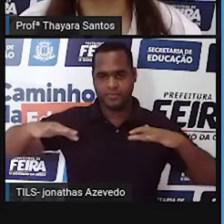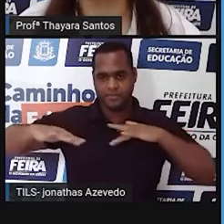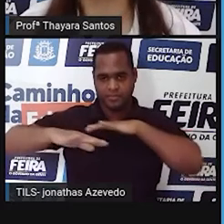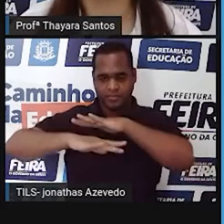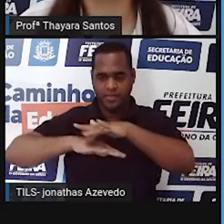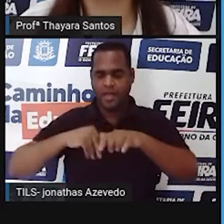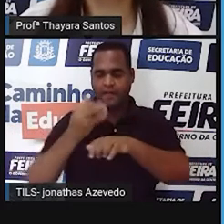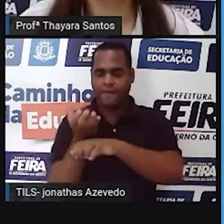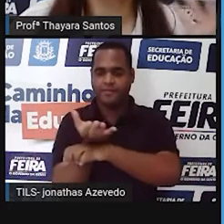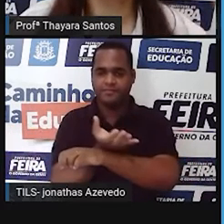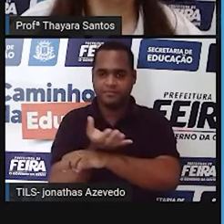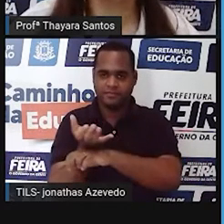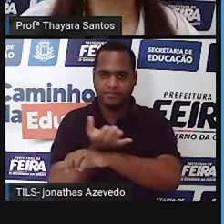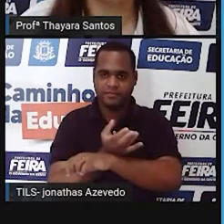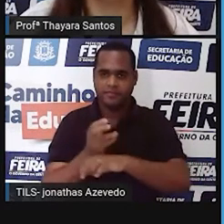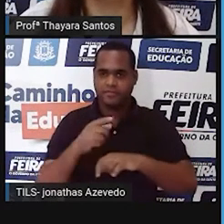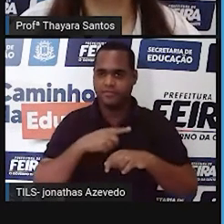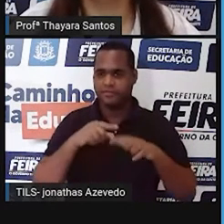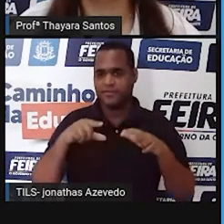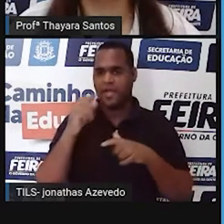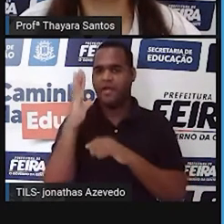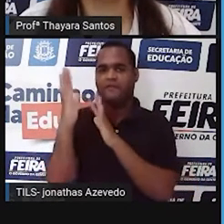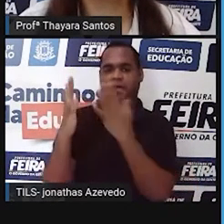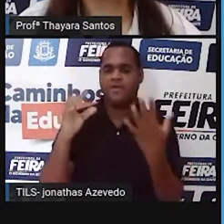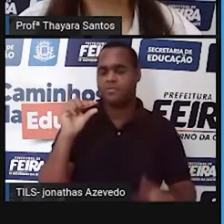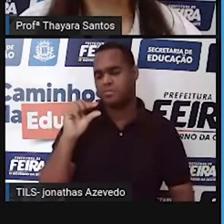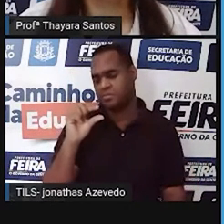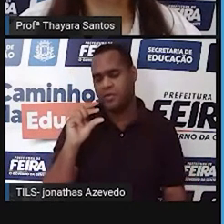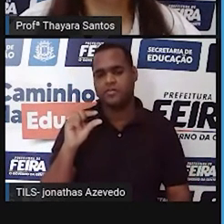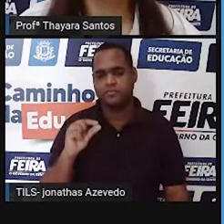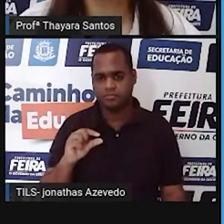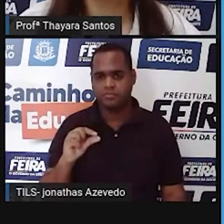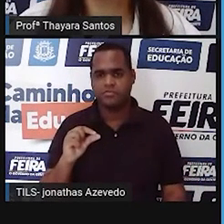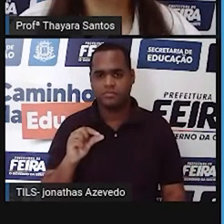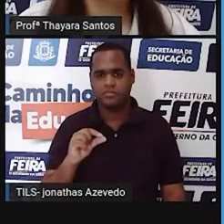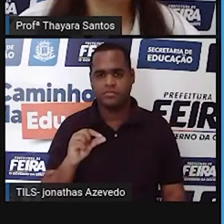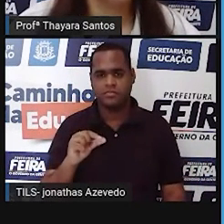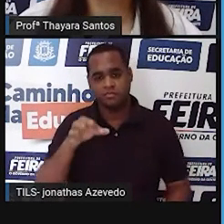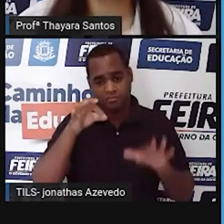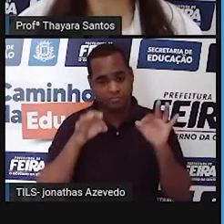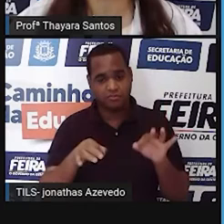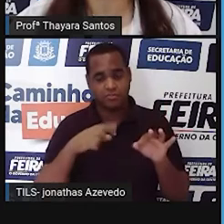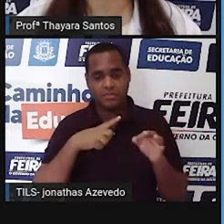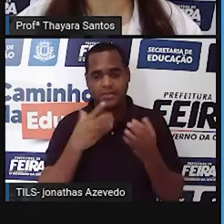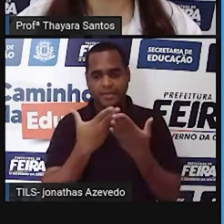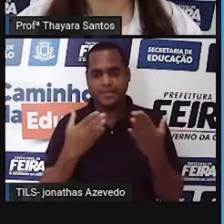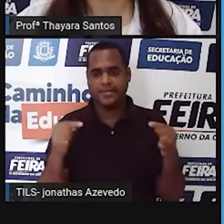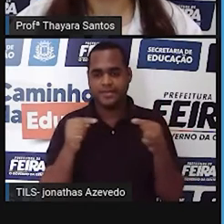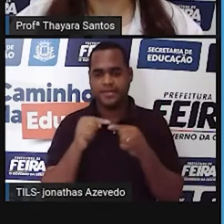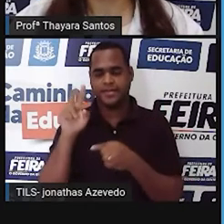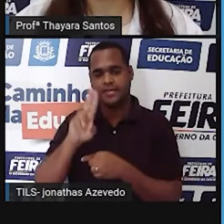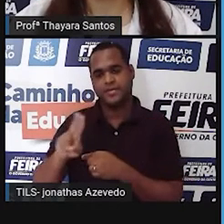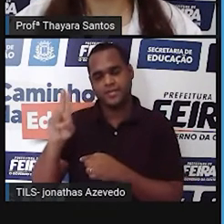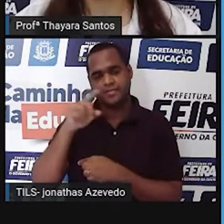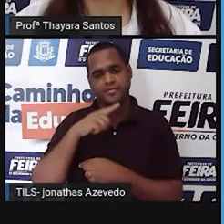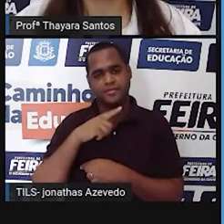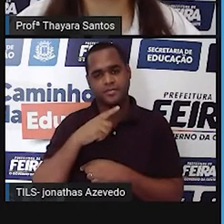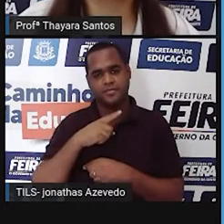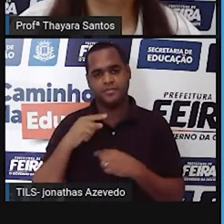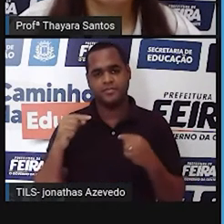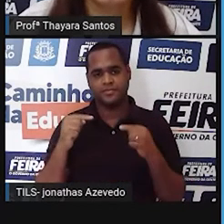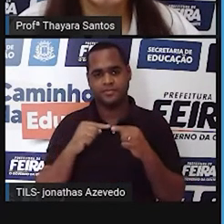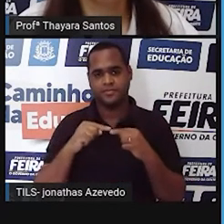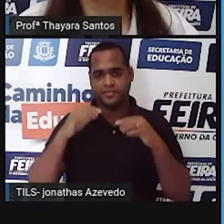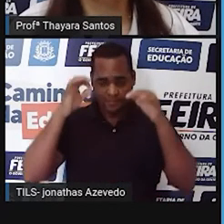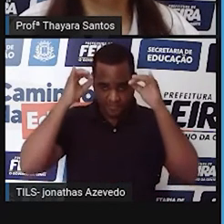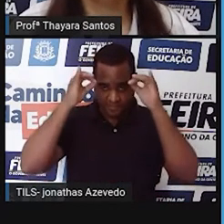baixinha, rasteira, tem poucas árvores no Pampa. E justamente por ser desse jeito que ele é tão utilizado para a